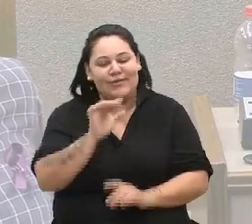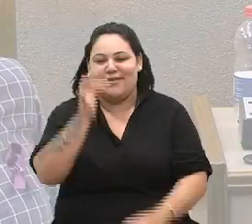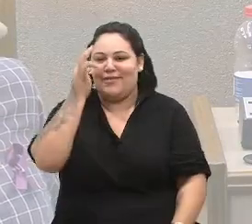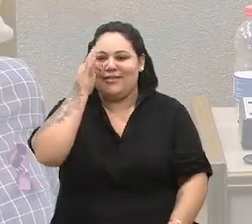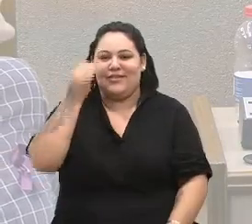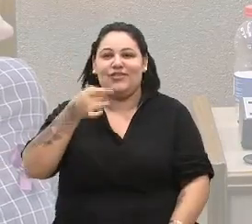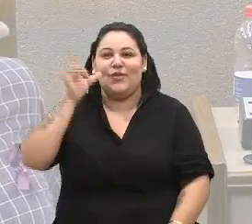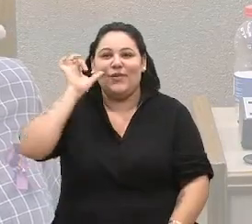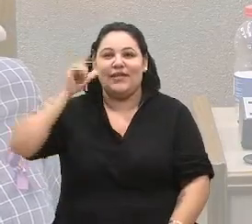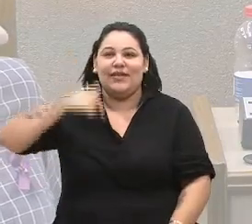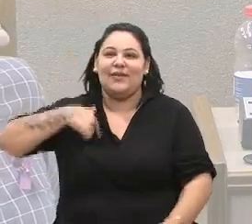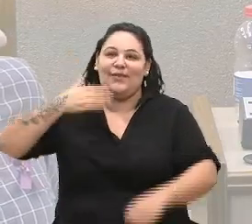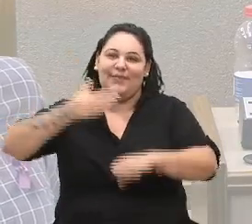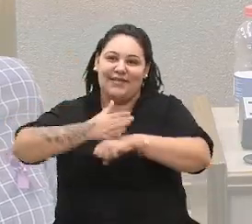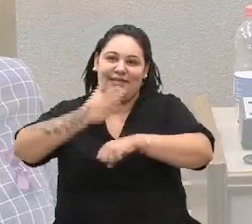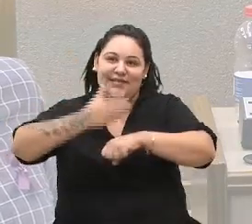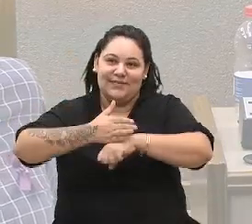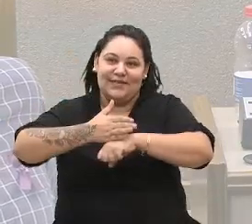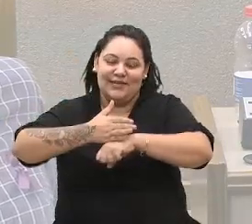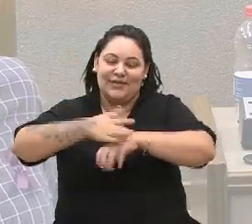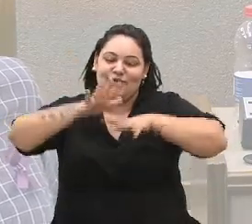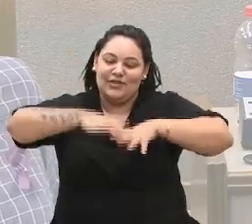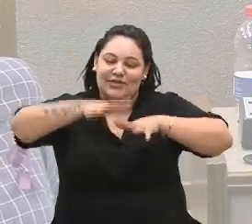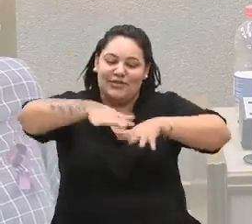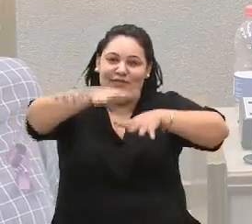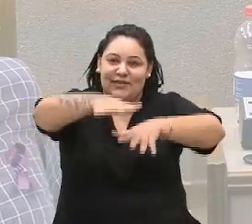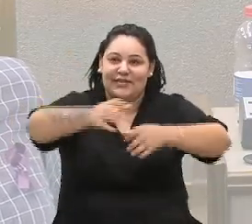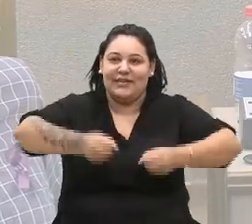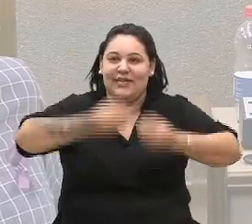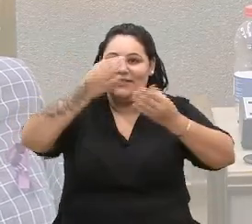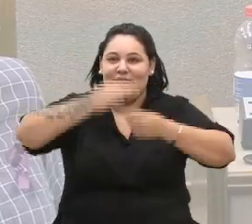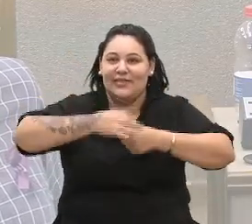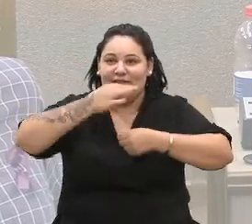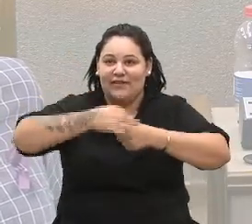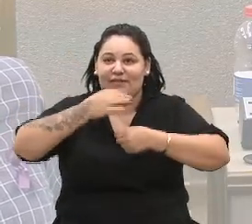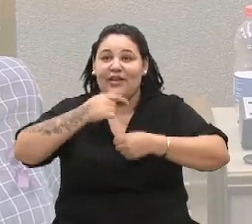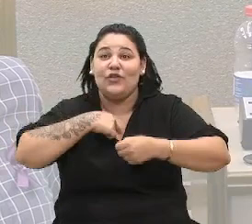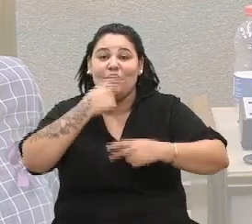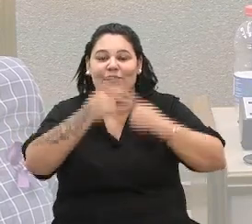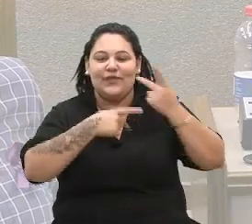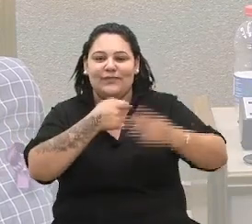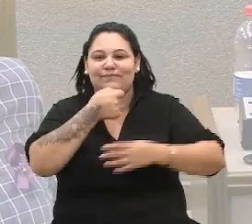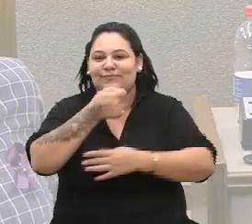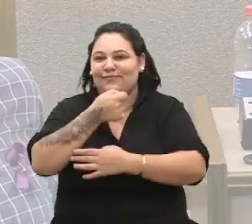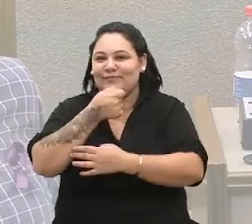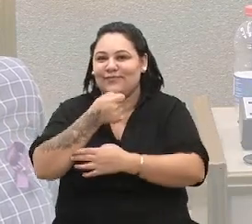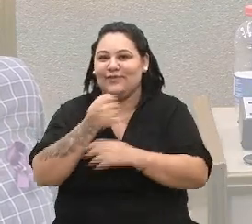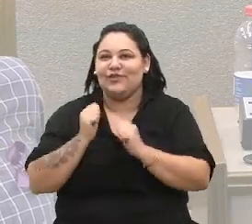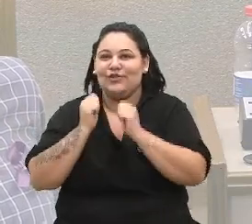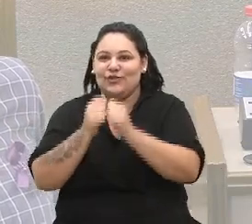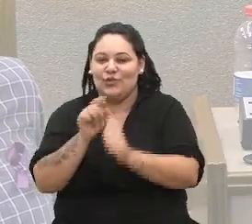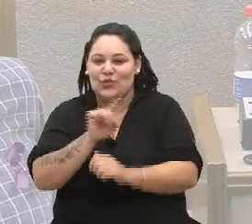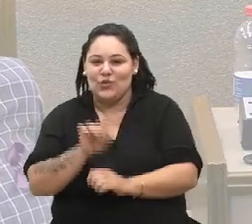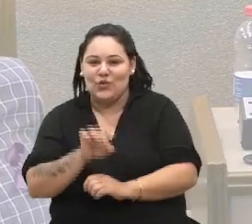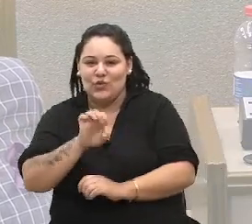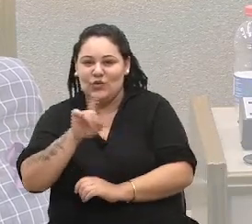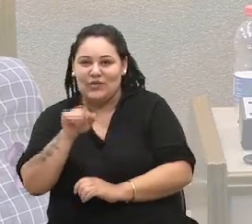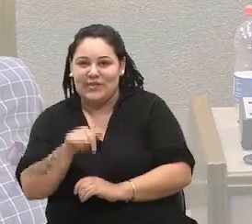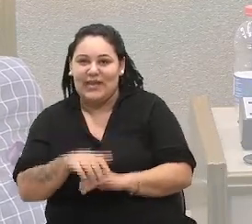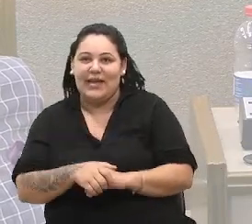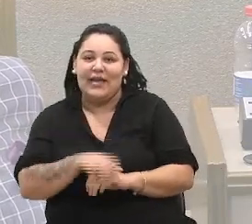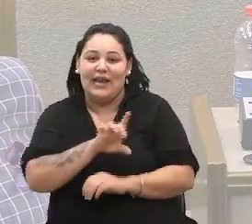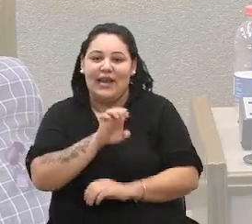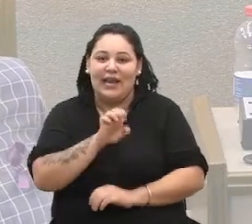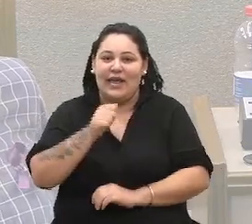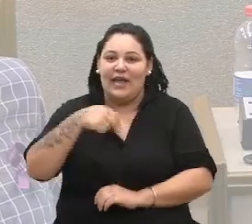estava no desfile da Festa da Uva, estou participando como comentarista lá, ao lado do Zé Teodoro, também do Leandro, então